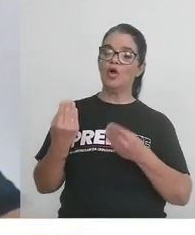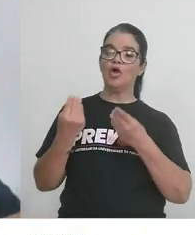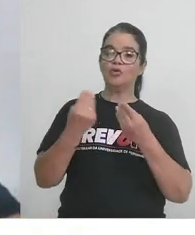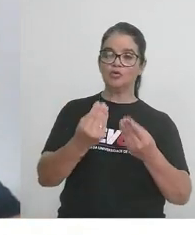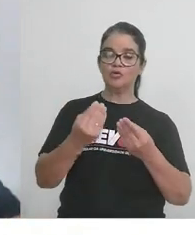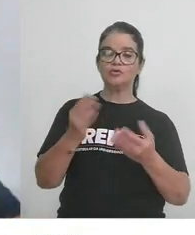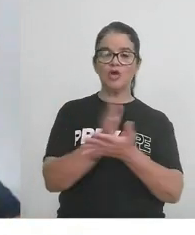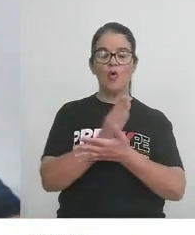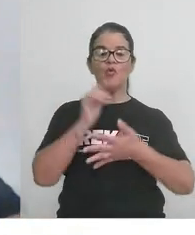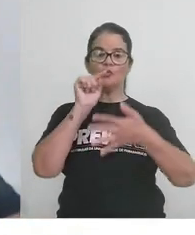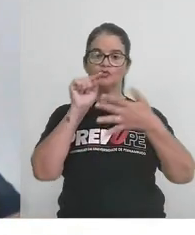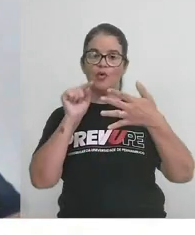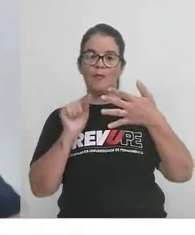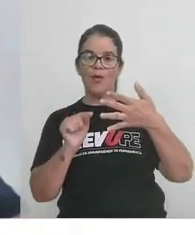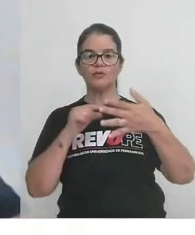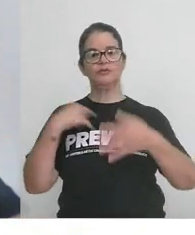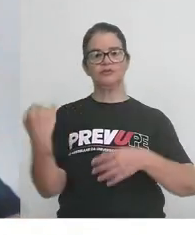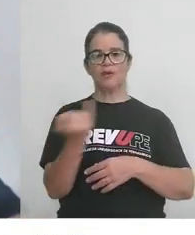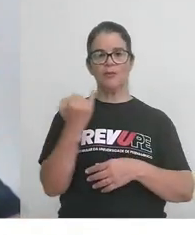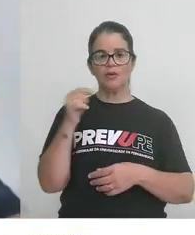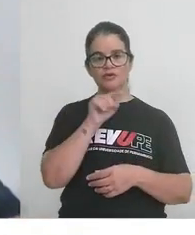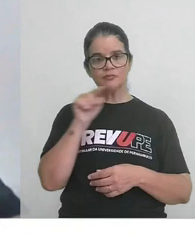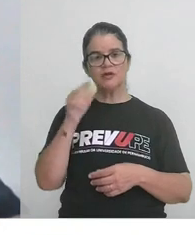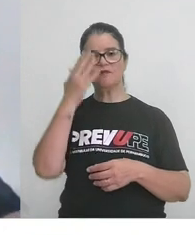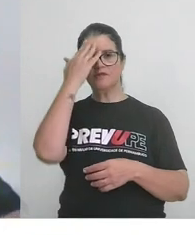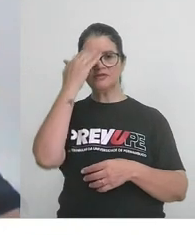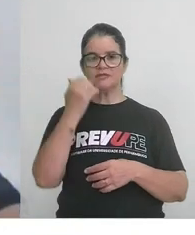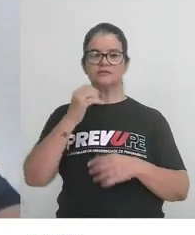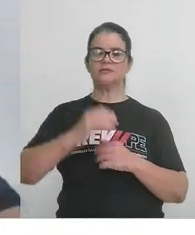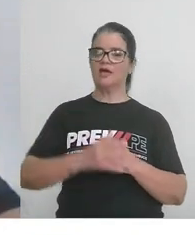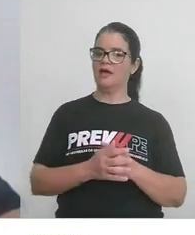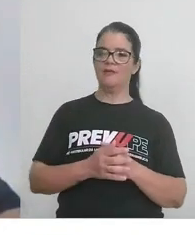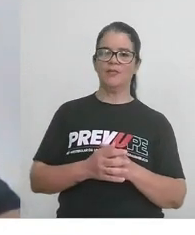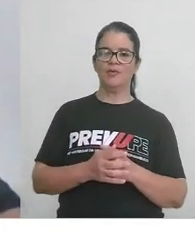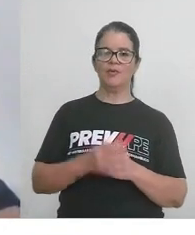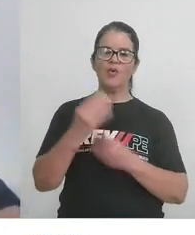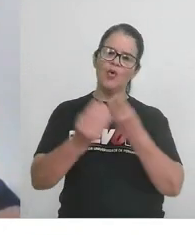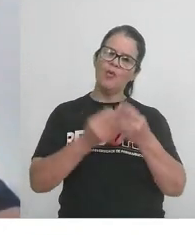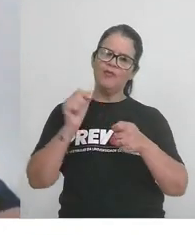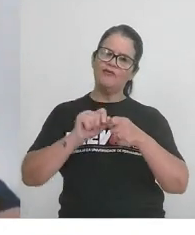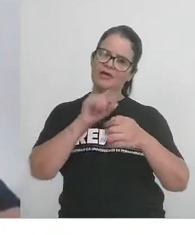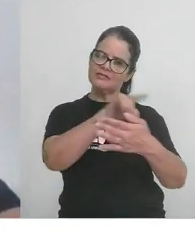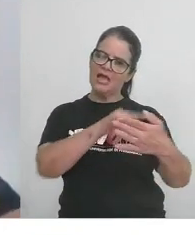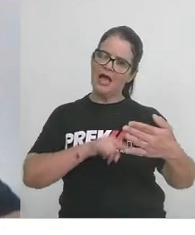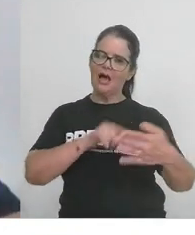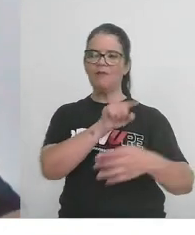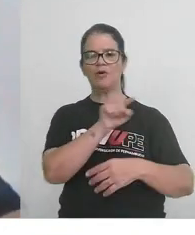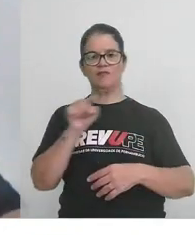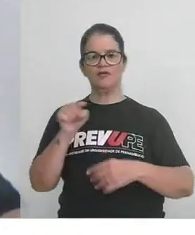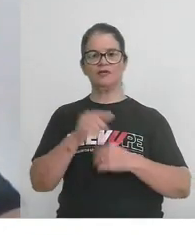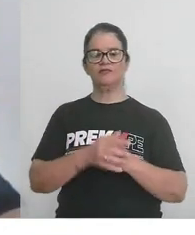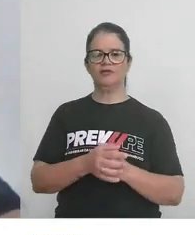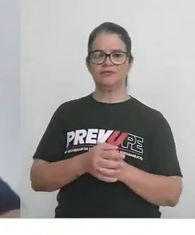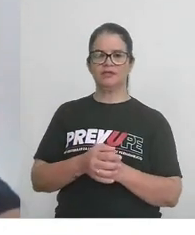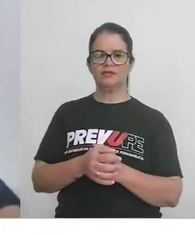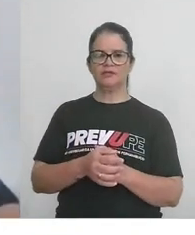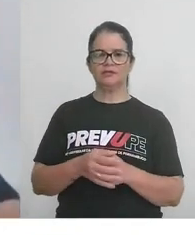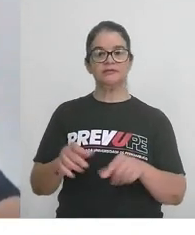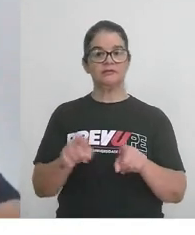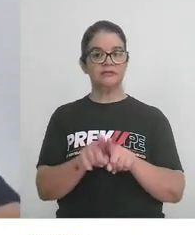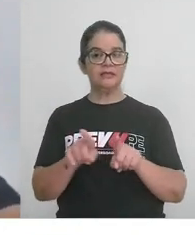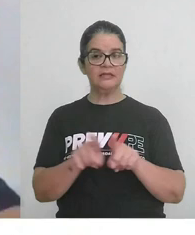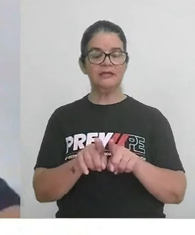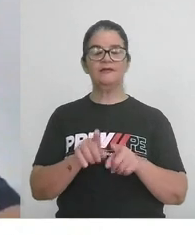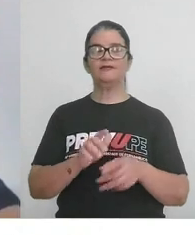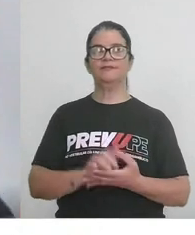pontos importantes para que vocês saibam como fazer a prova de vocês e,